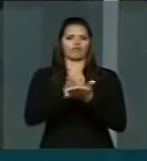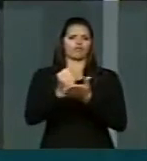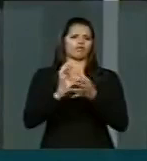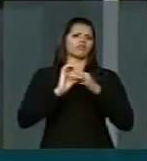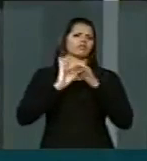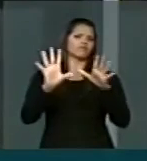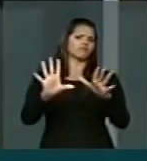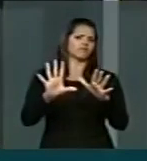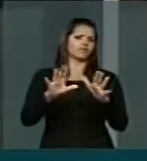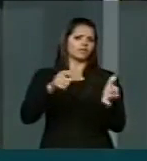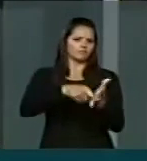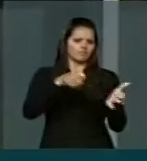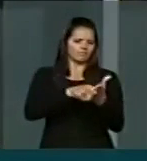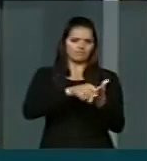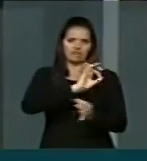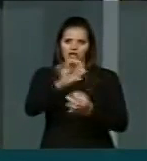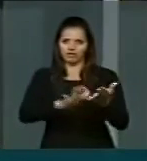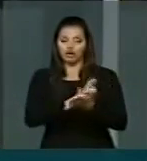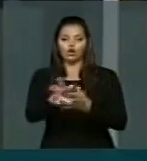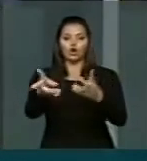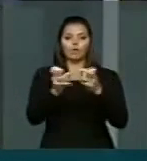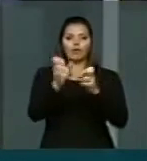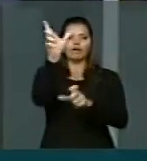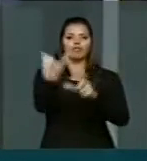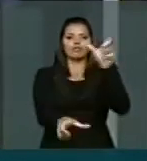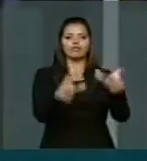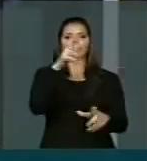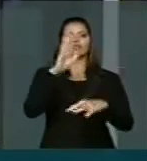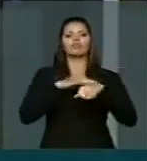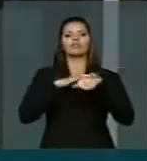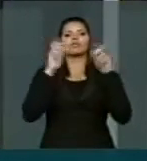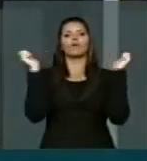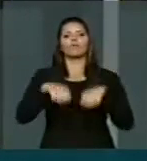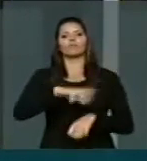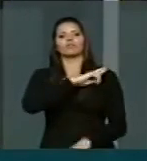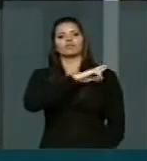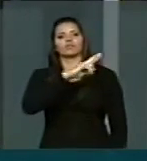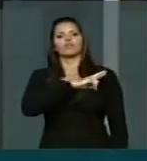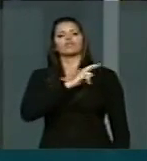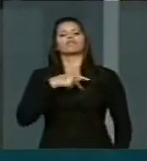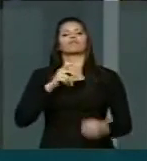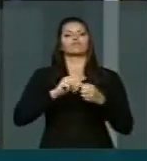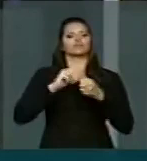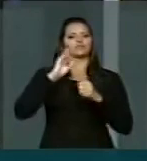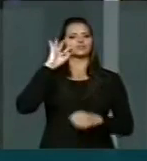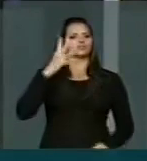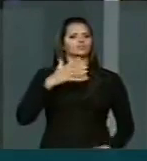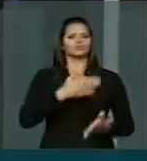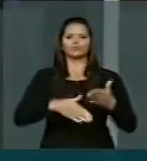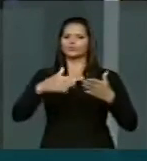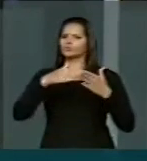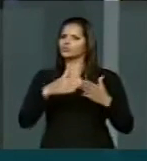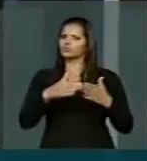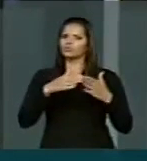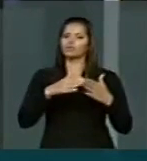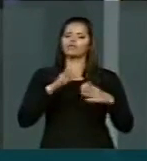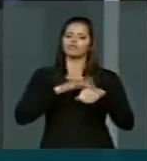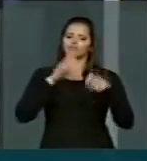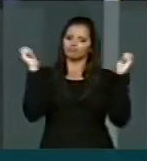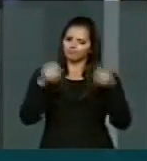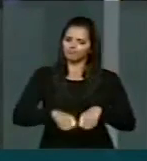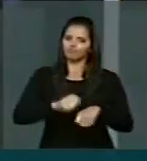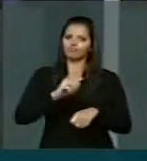Temos de cobrar das autoridades competentes que sejam adotadas todas as providências cabíveis.